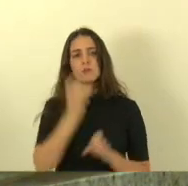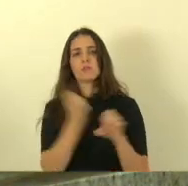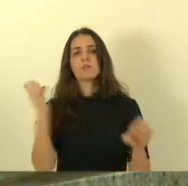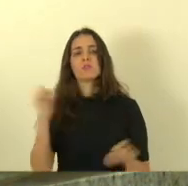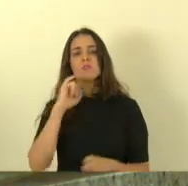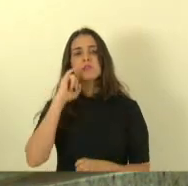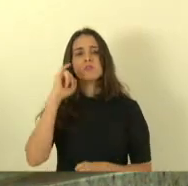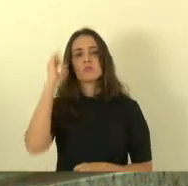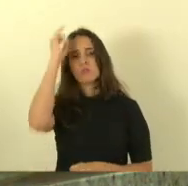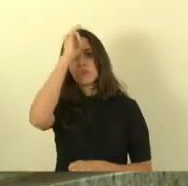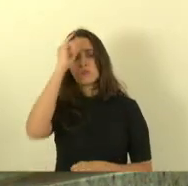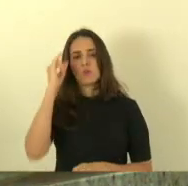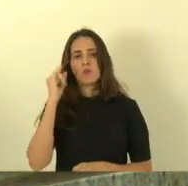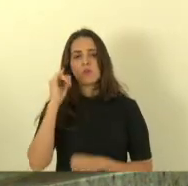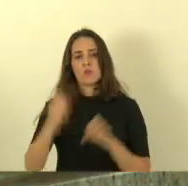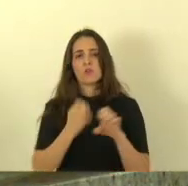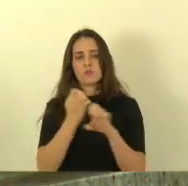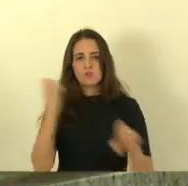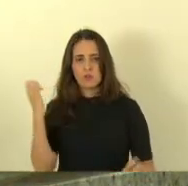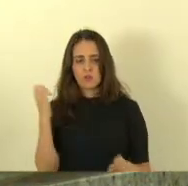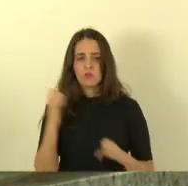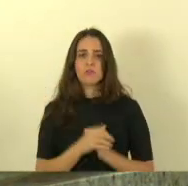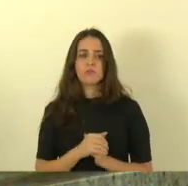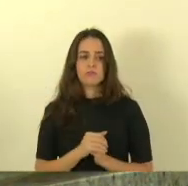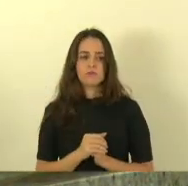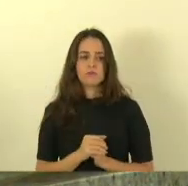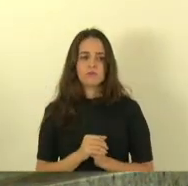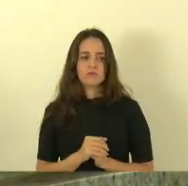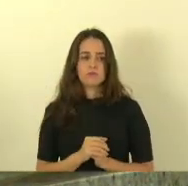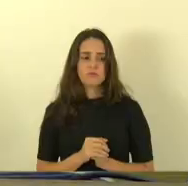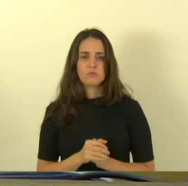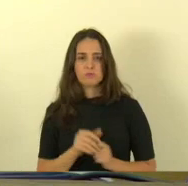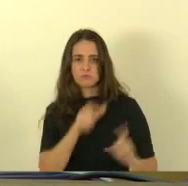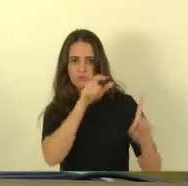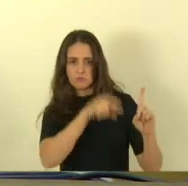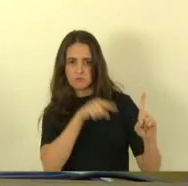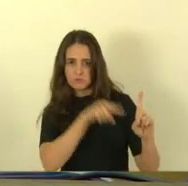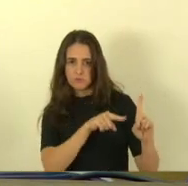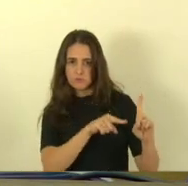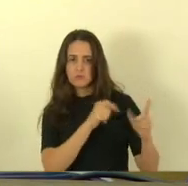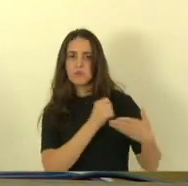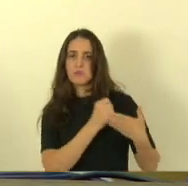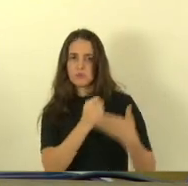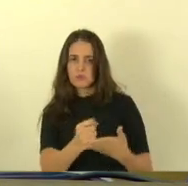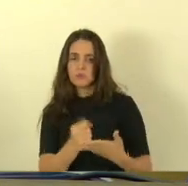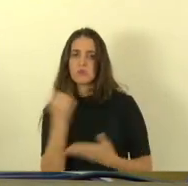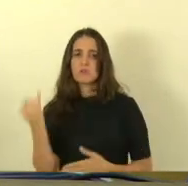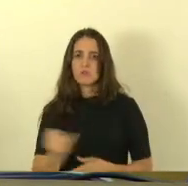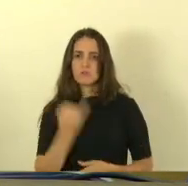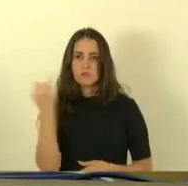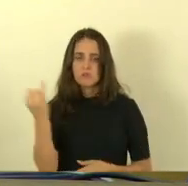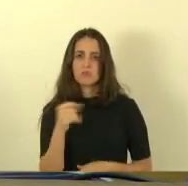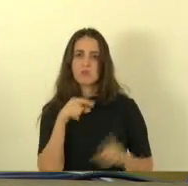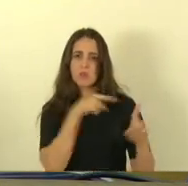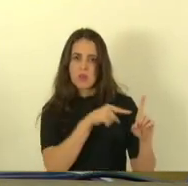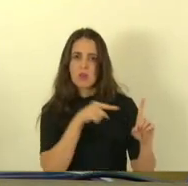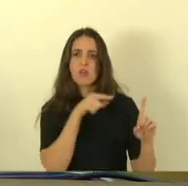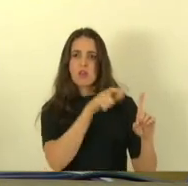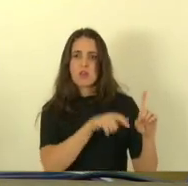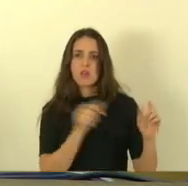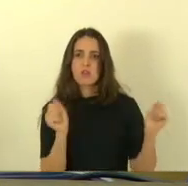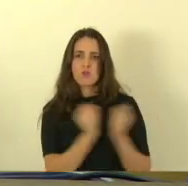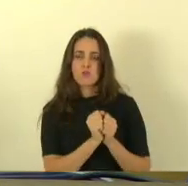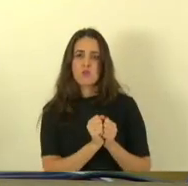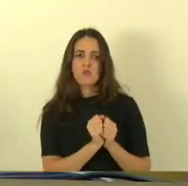Zé Esmeraldo Tadeu Nicoletti a ajuda de Zé Esmeraldo é muito importante Zé Esmeraldo é da base do